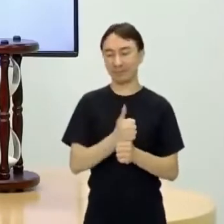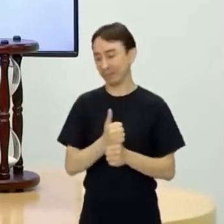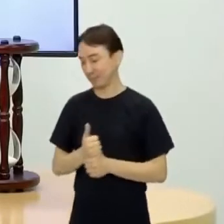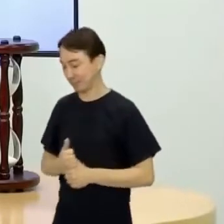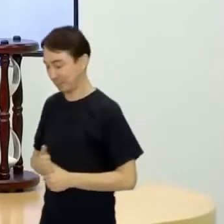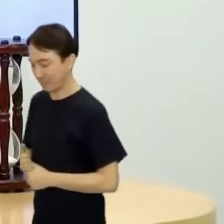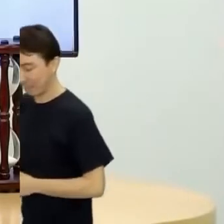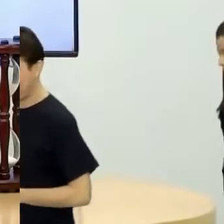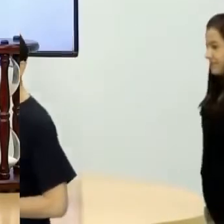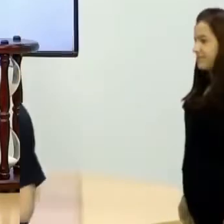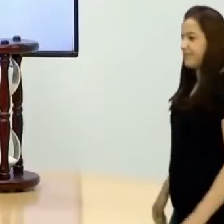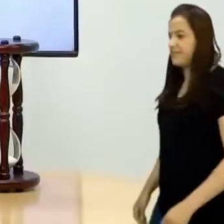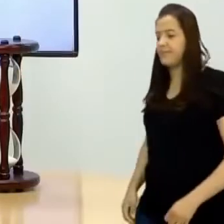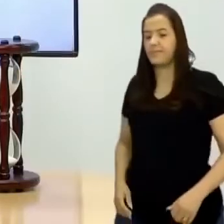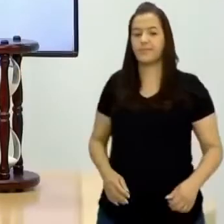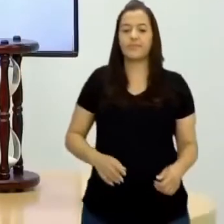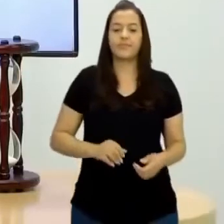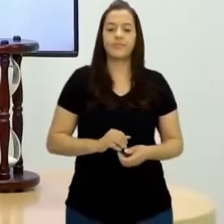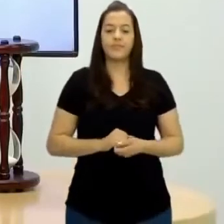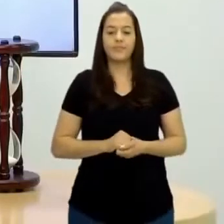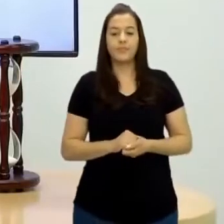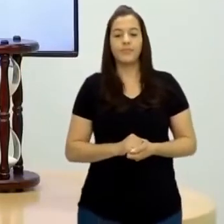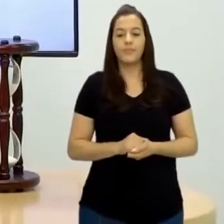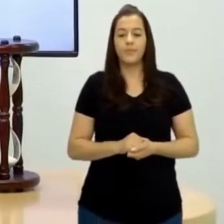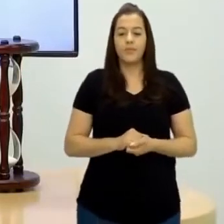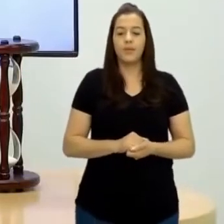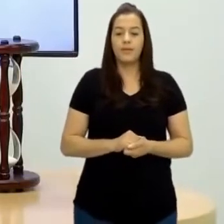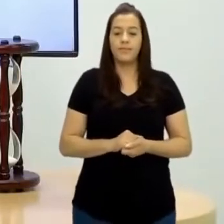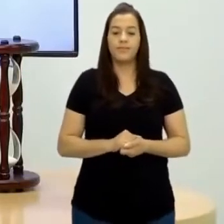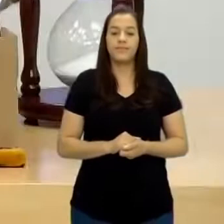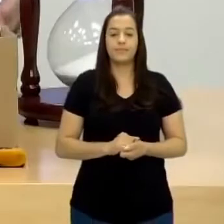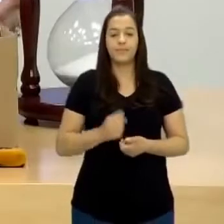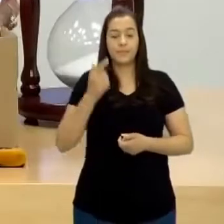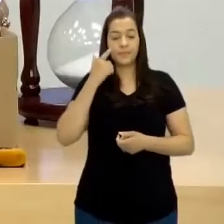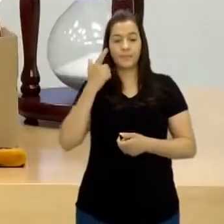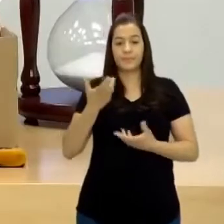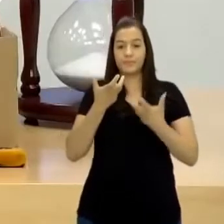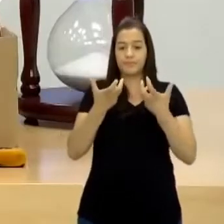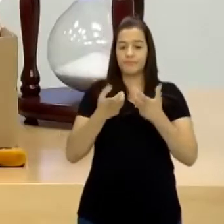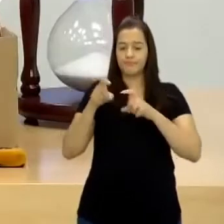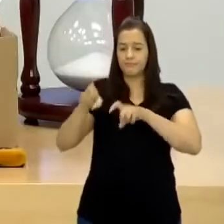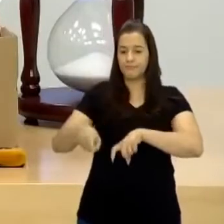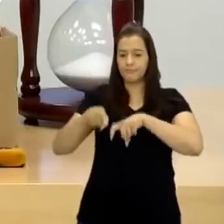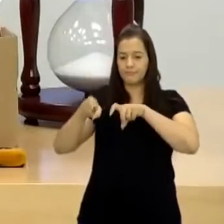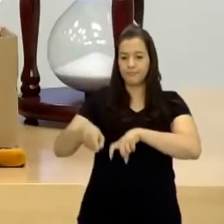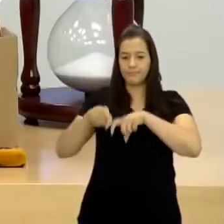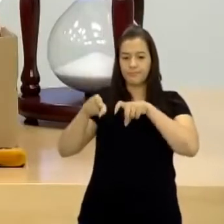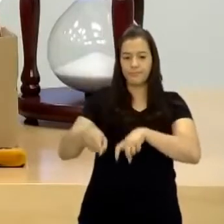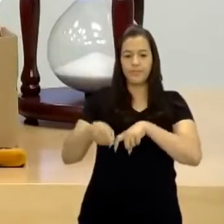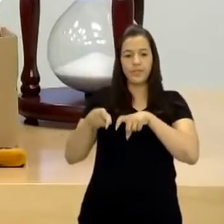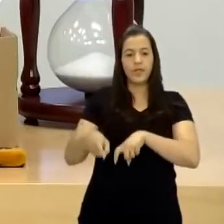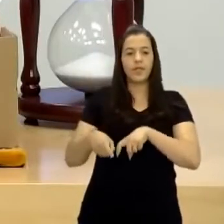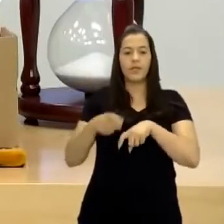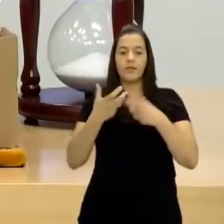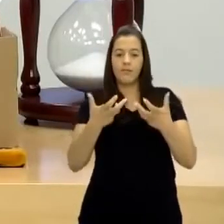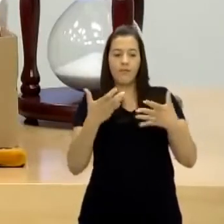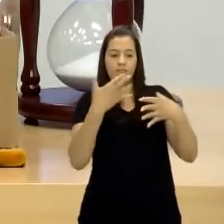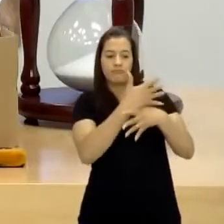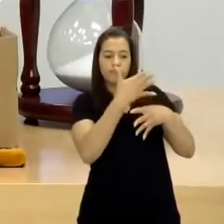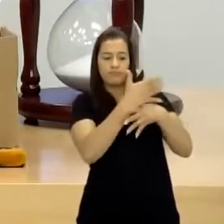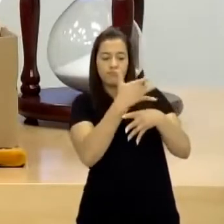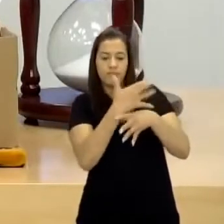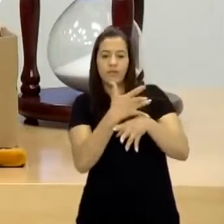esse menino é que ele tem um projeto de vida, que ele quer ser um comerciante. Ele não quer ser um agricultor. Ele não quer trabalhar com a terra. Ele quer ir pra cidade. Ele quer